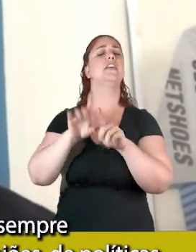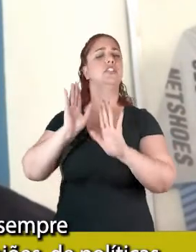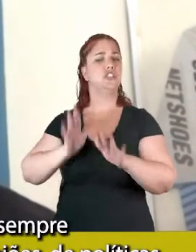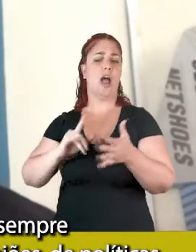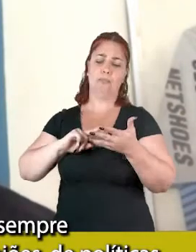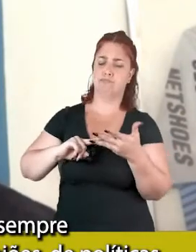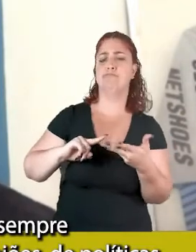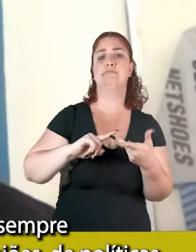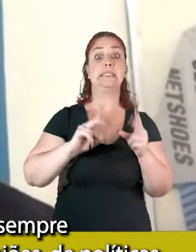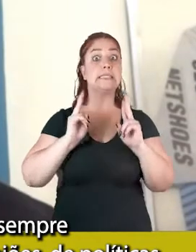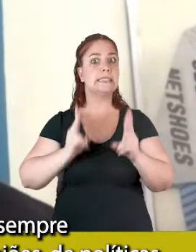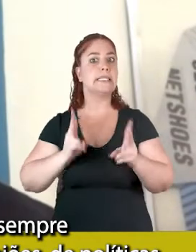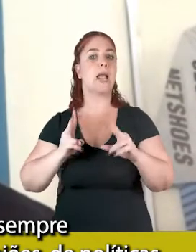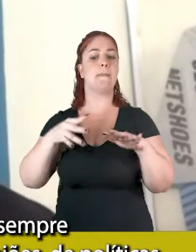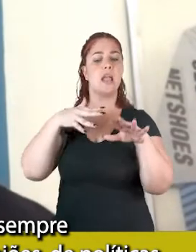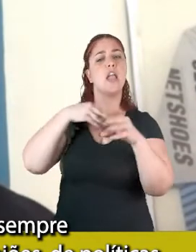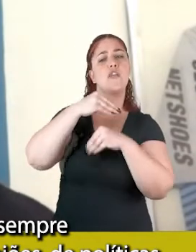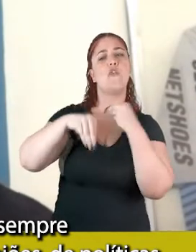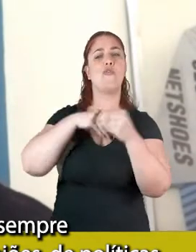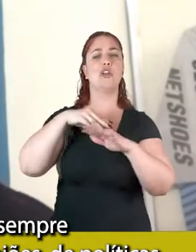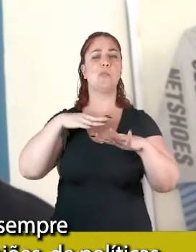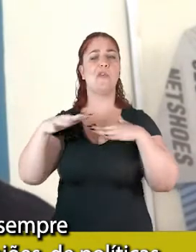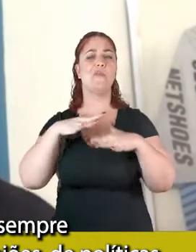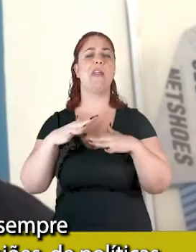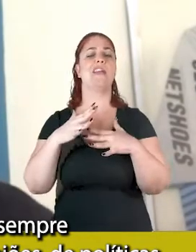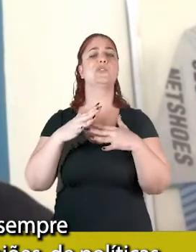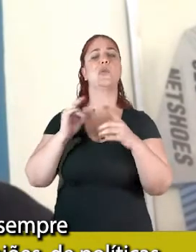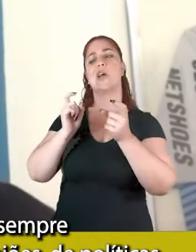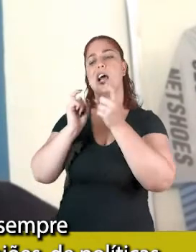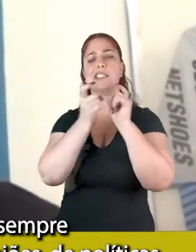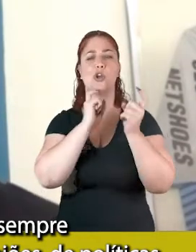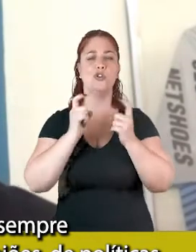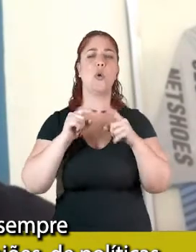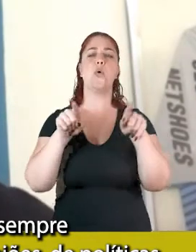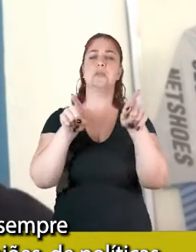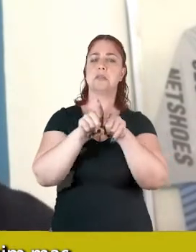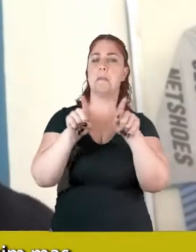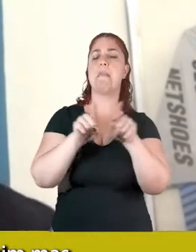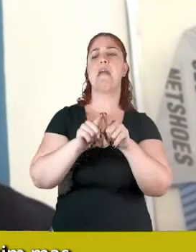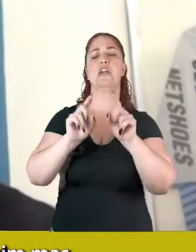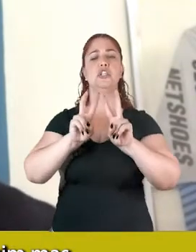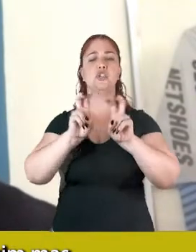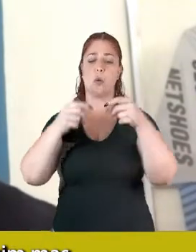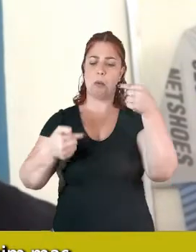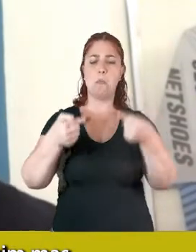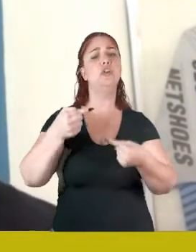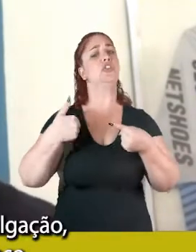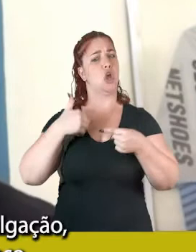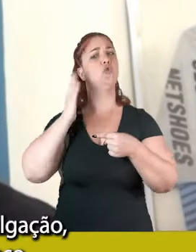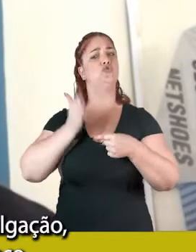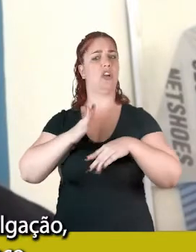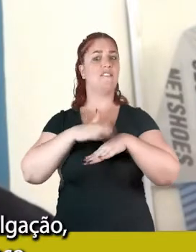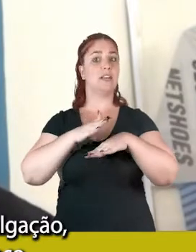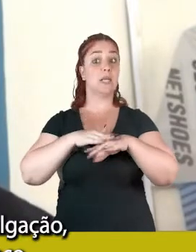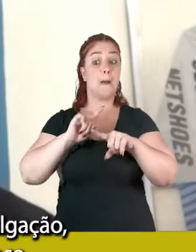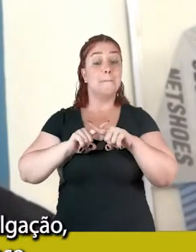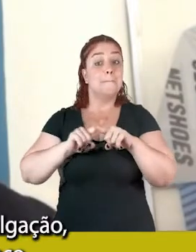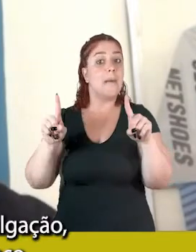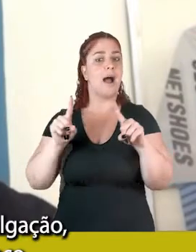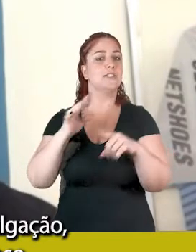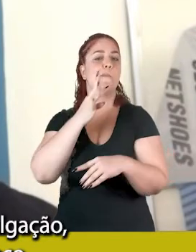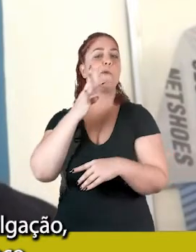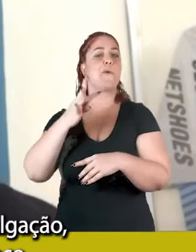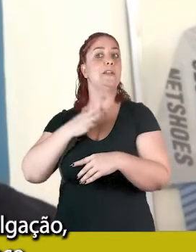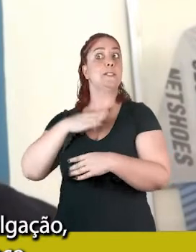eu já fazia muita coisa, sempre envolvido no início de reuniões de política, eu fazia muita coisa assim, mas sem